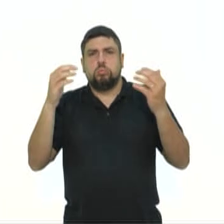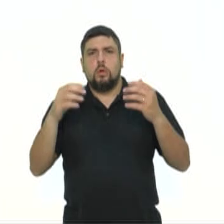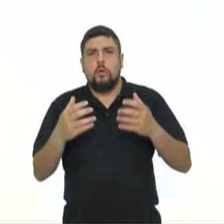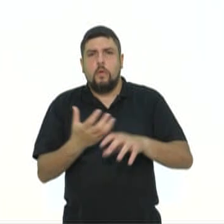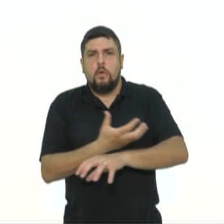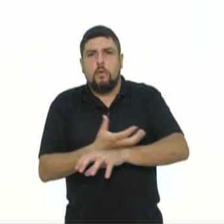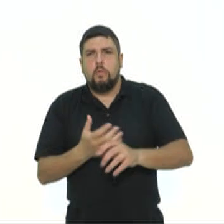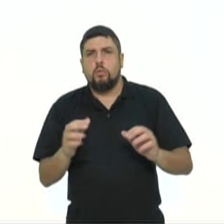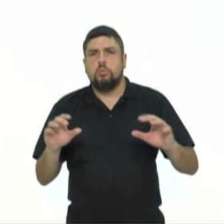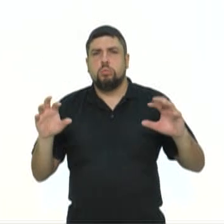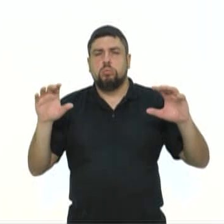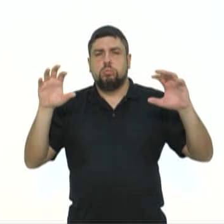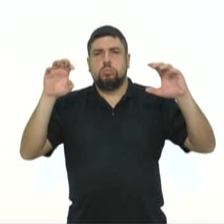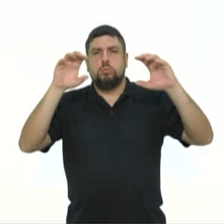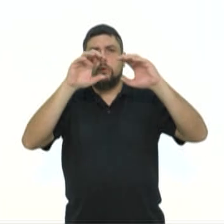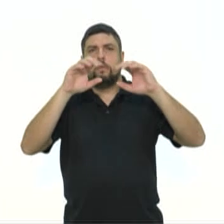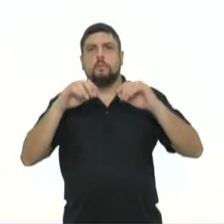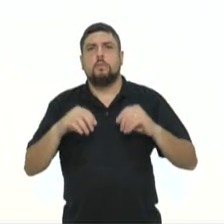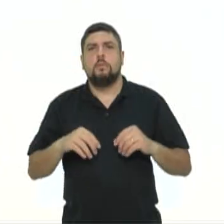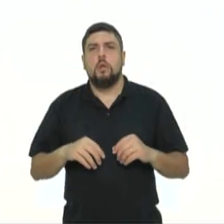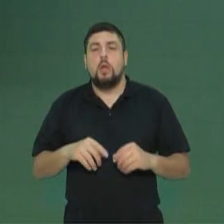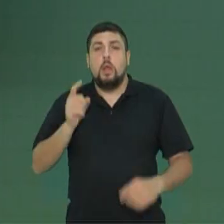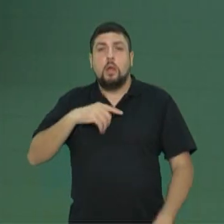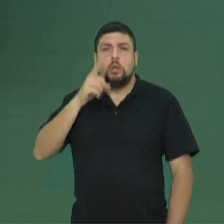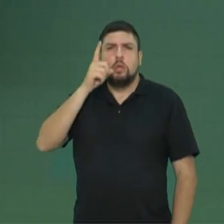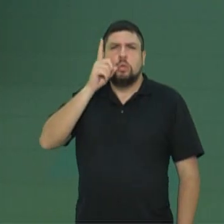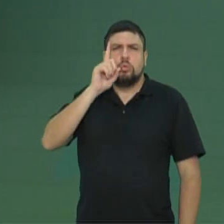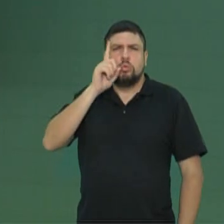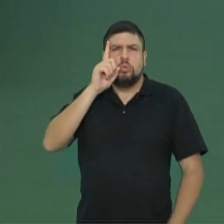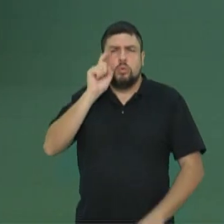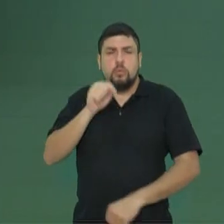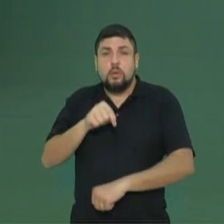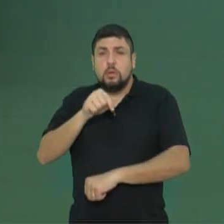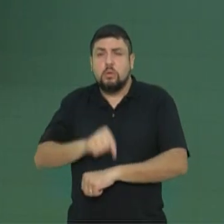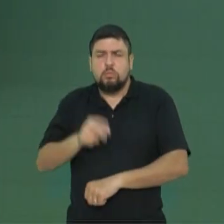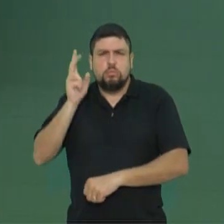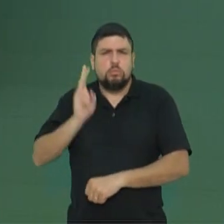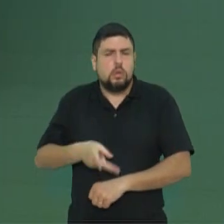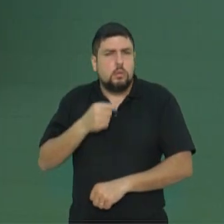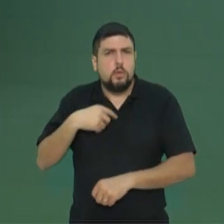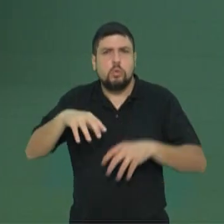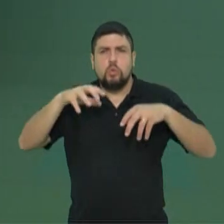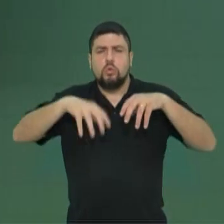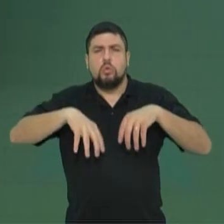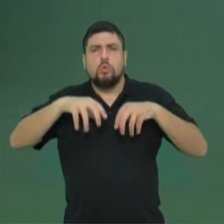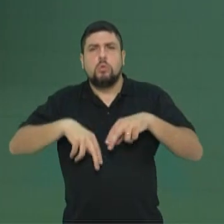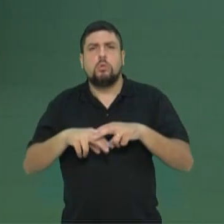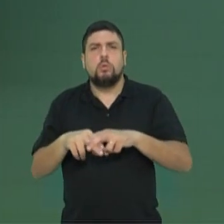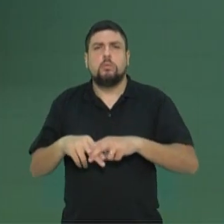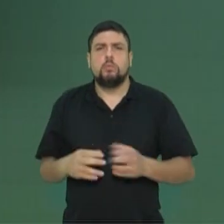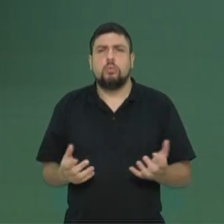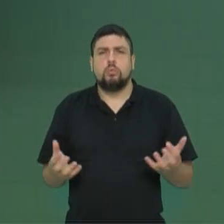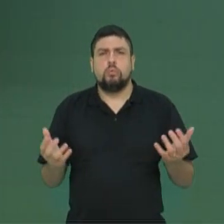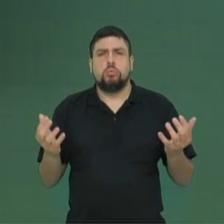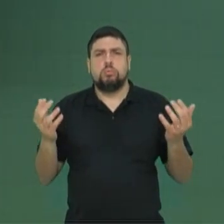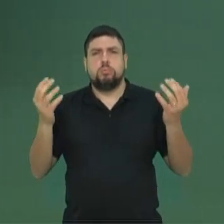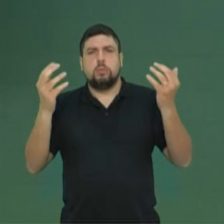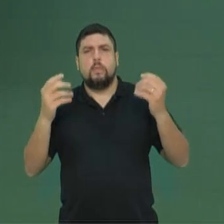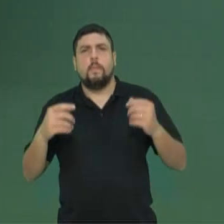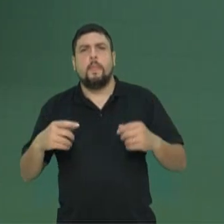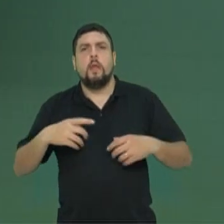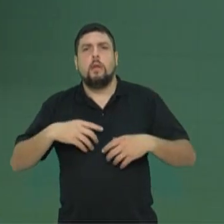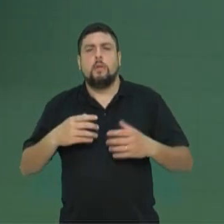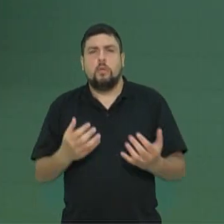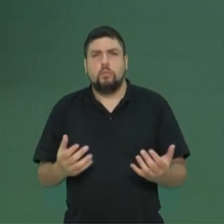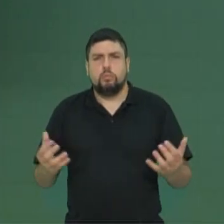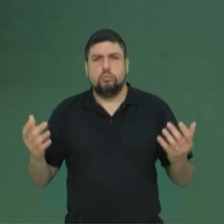de chuvas tem chuvas orográficas, chove todo dia, praticamente na mesma hora, por causa da evaporação. Grandes tempestades, é